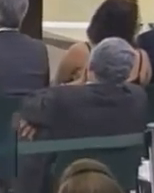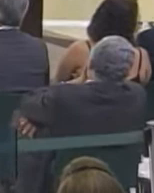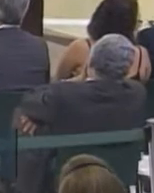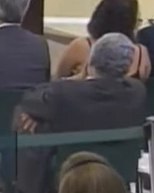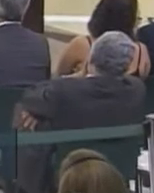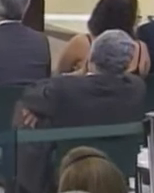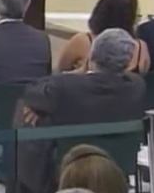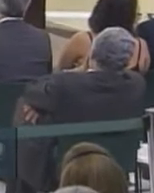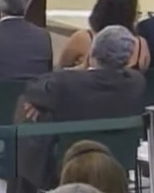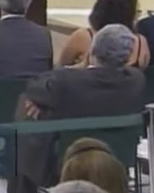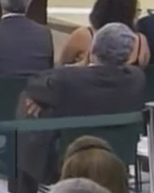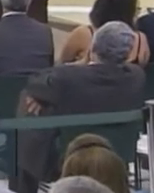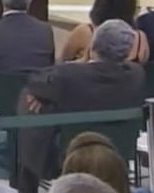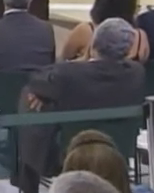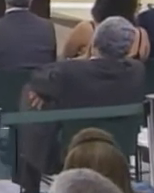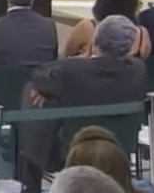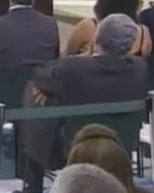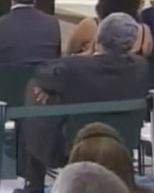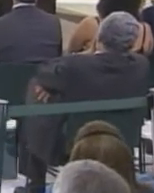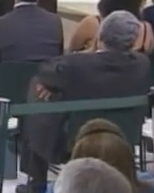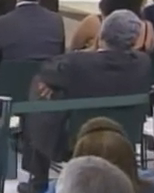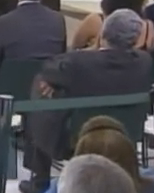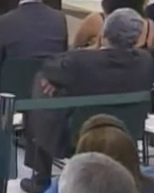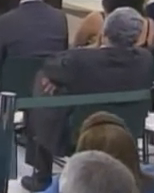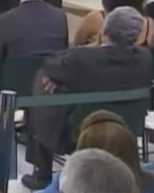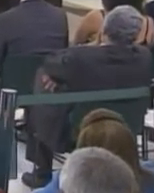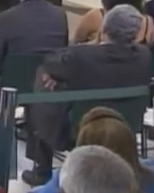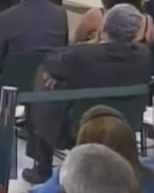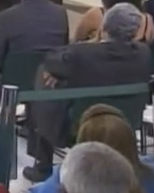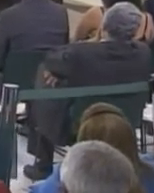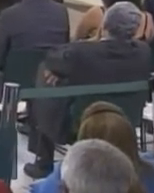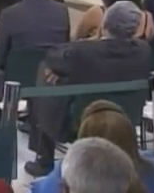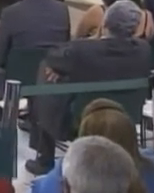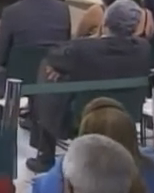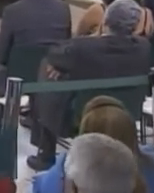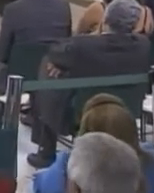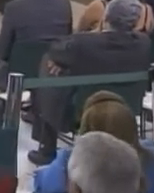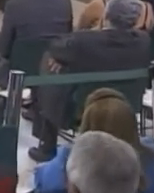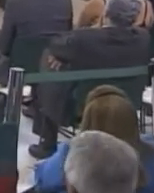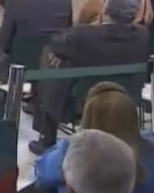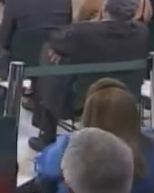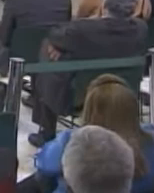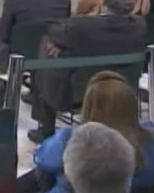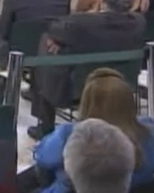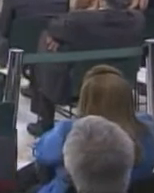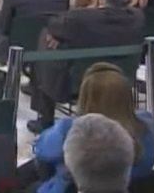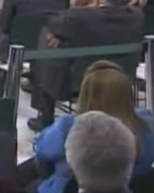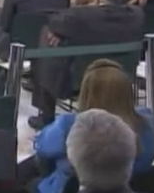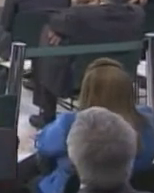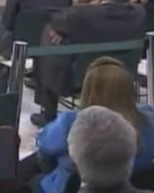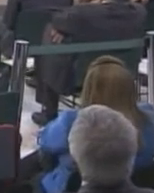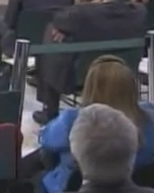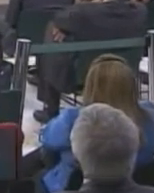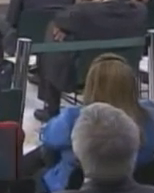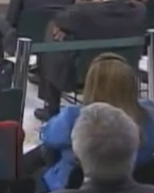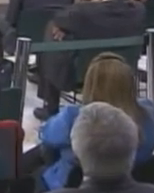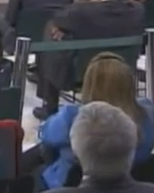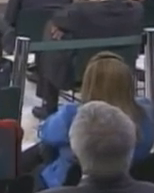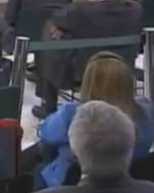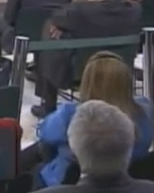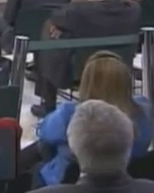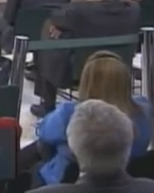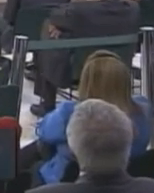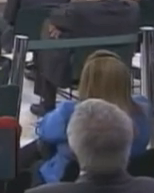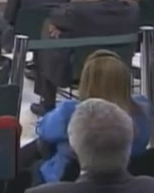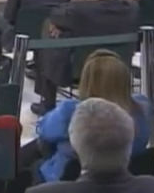leis com substanciada esta essência nos projetos que lhe foram enviados pelo poder executivo no exercício de uma política de um verdadeiro